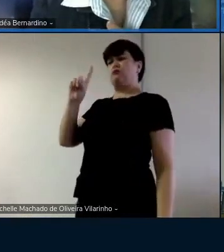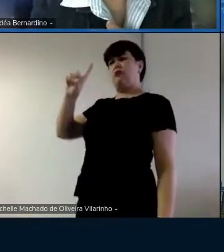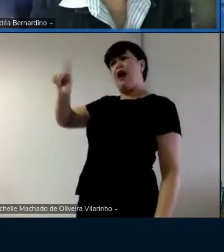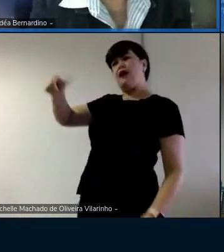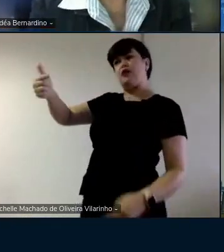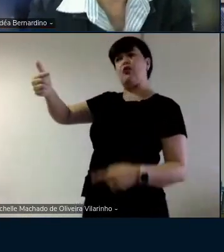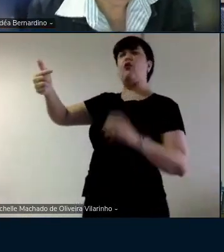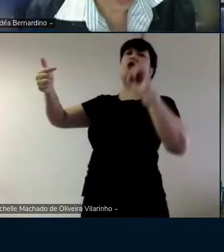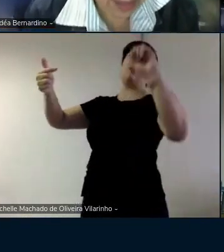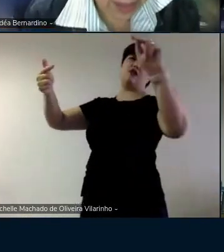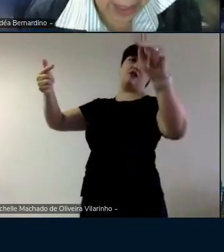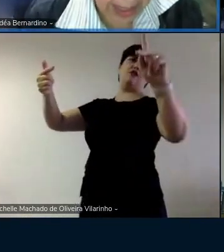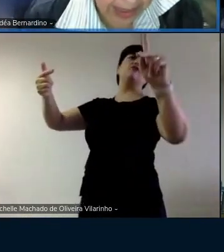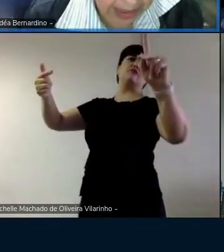bem.